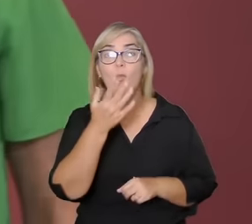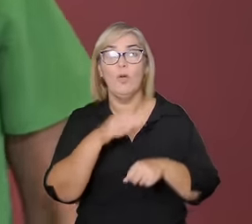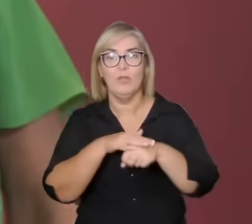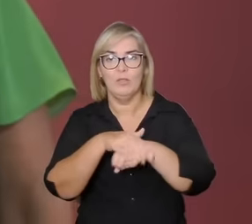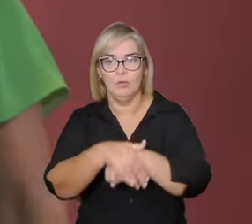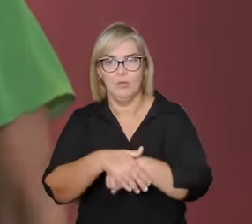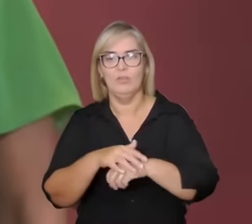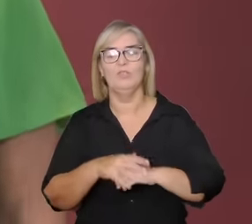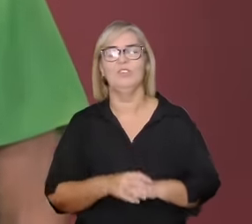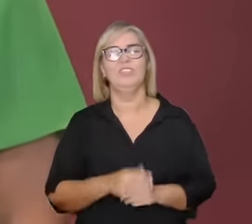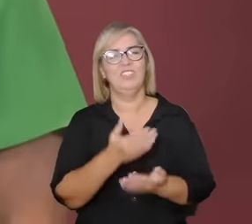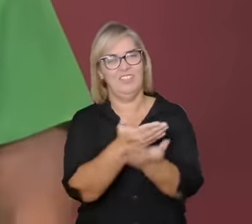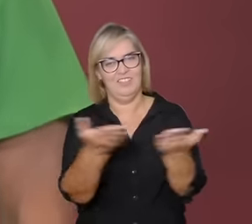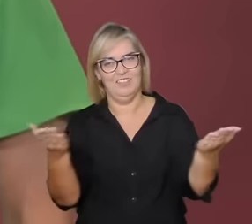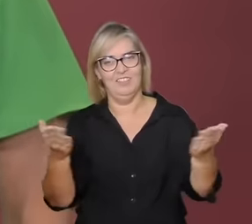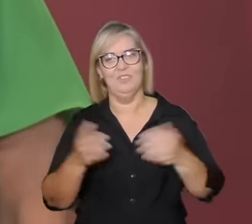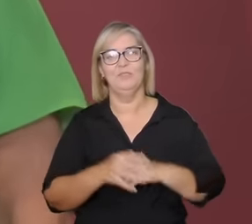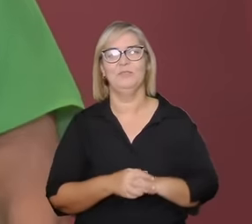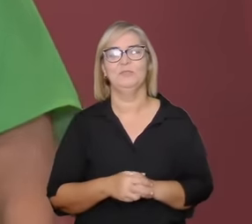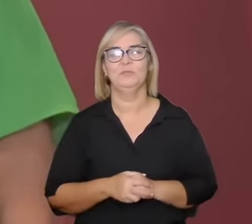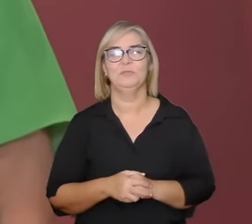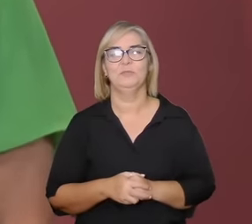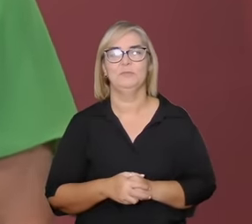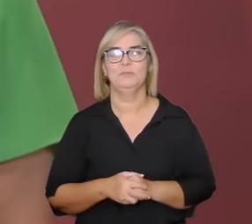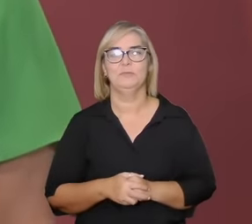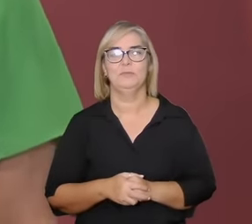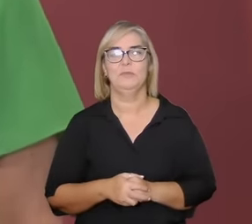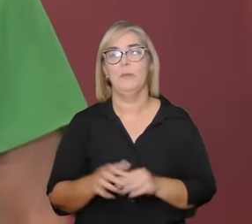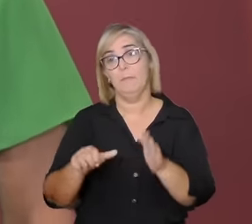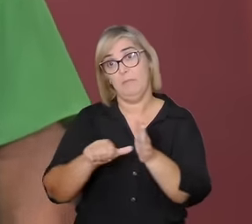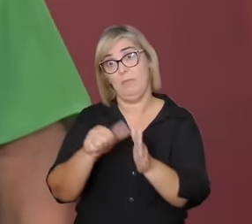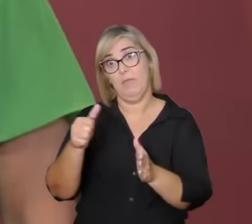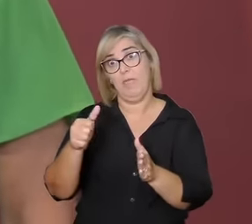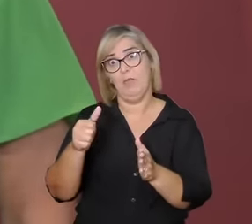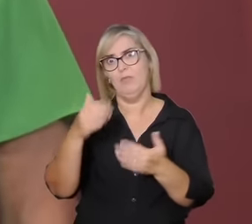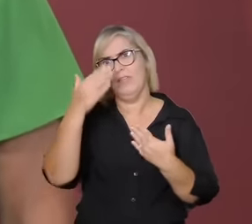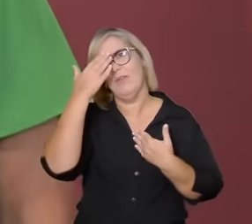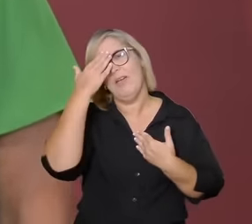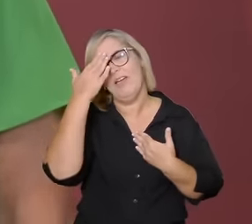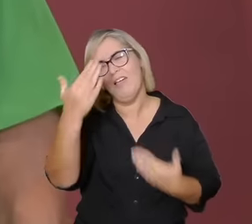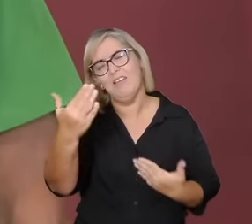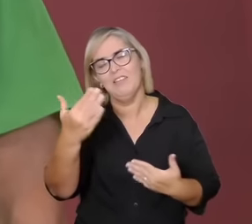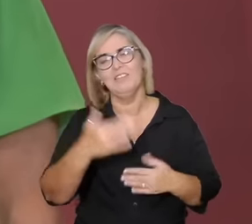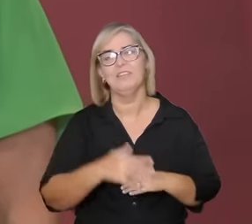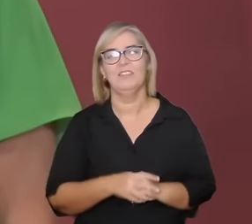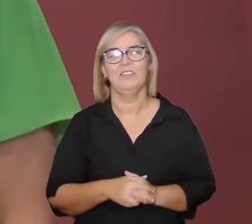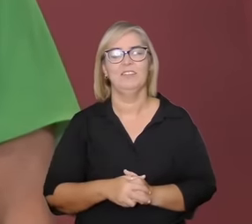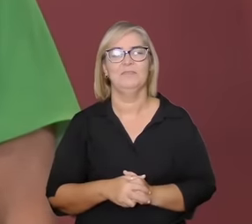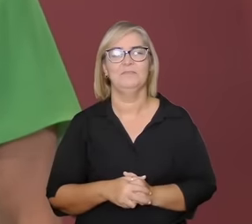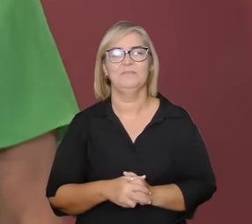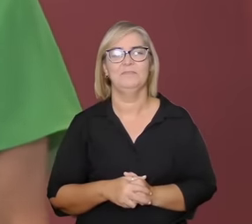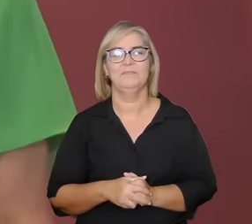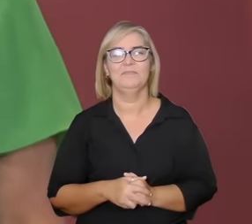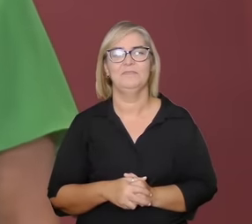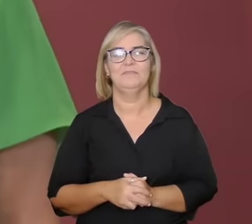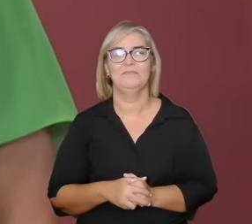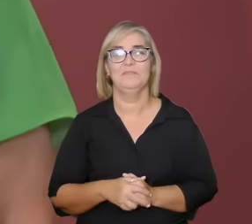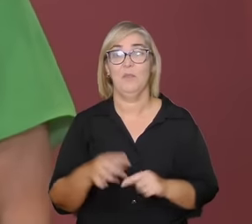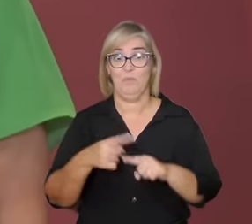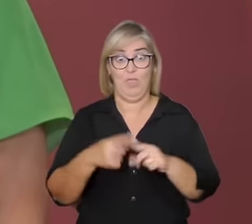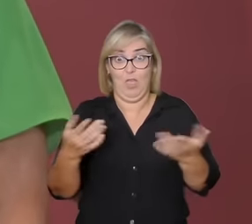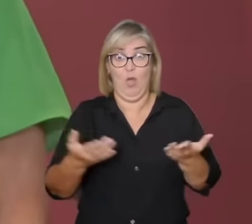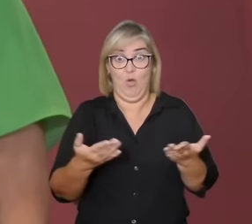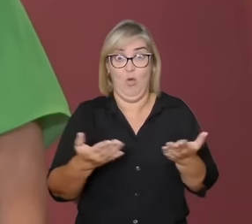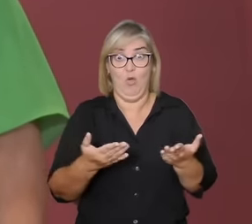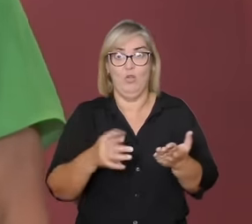Renato boa noite a todos primeiro quero te agradecer porque hoje você traz